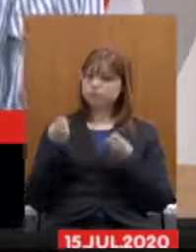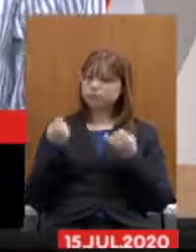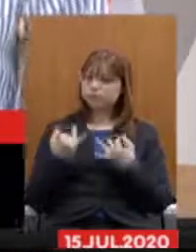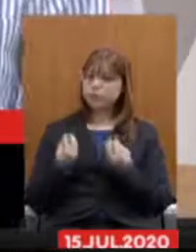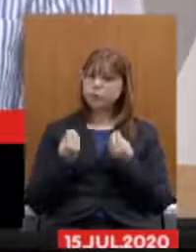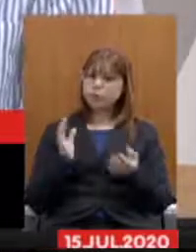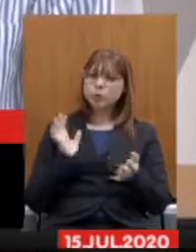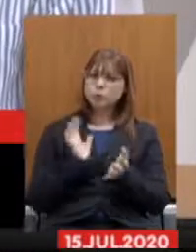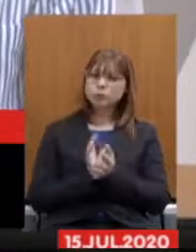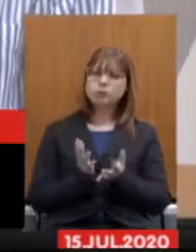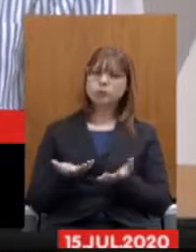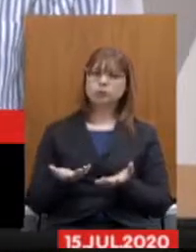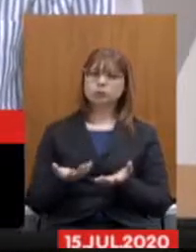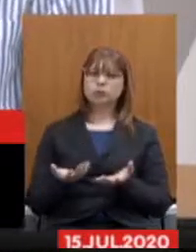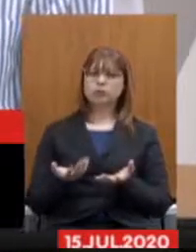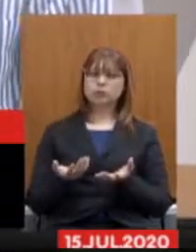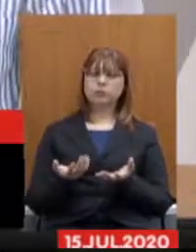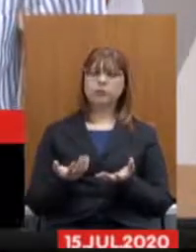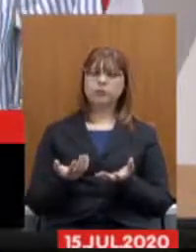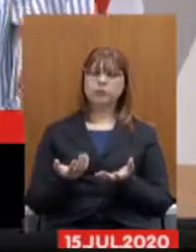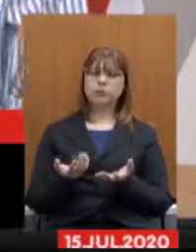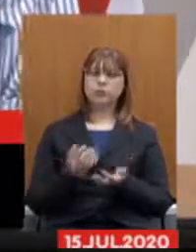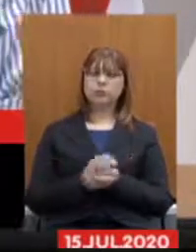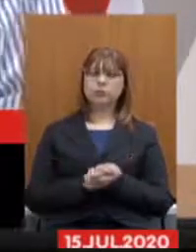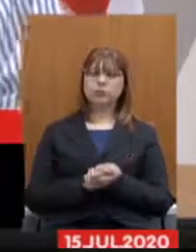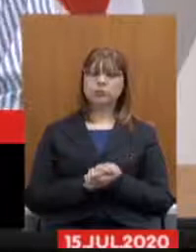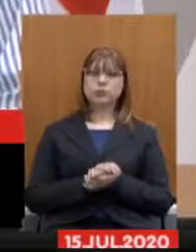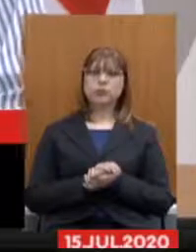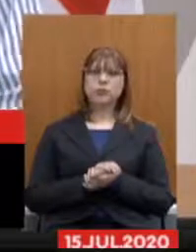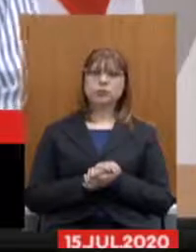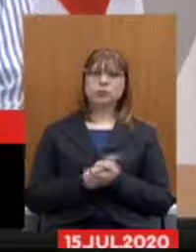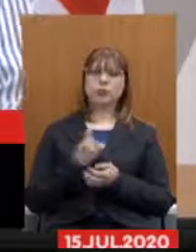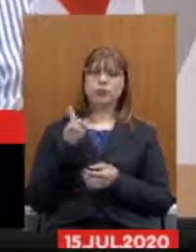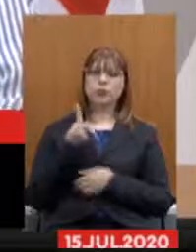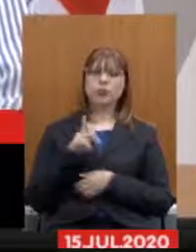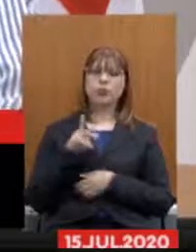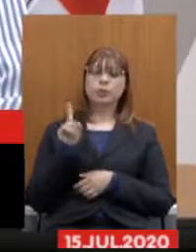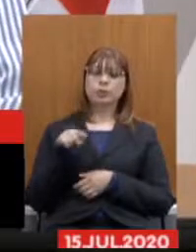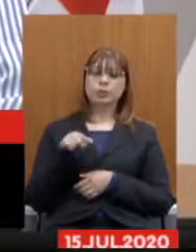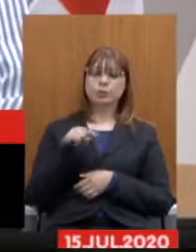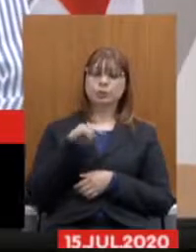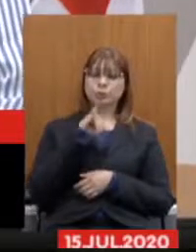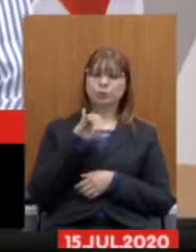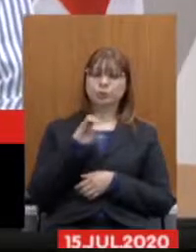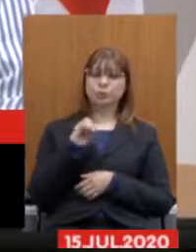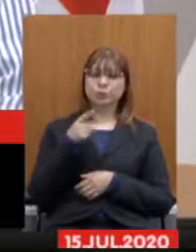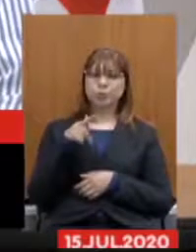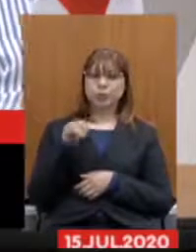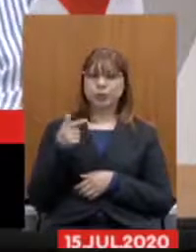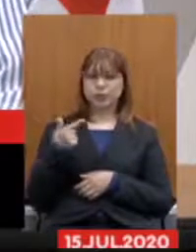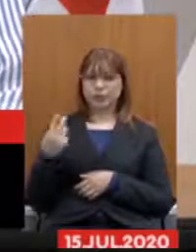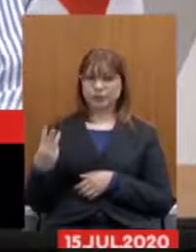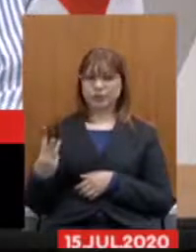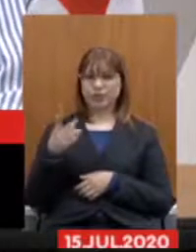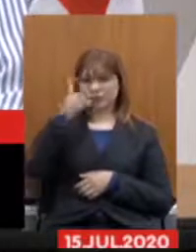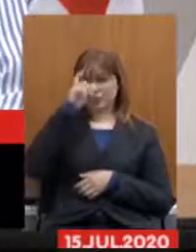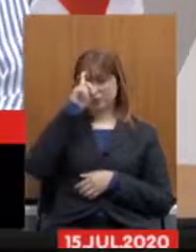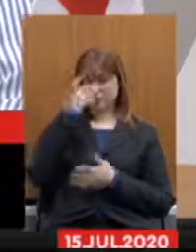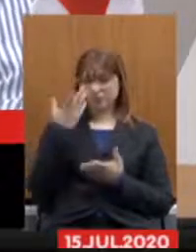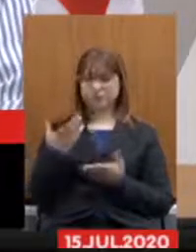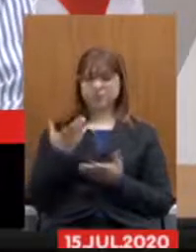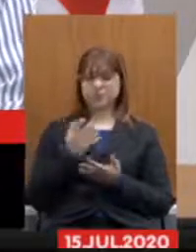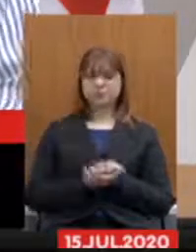vivenciada no pronto-socorro de Belo Horizonte mas ele esqueceu de